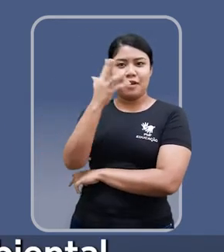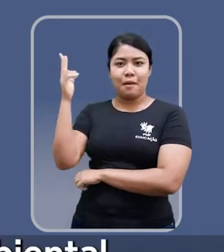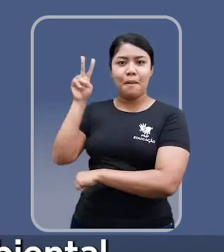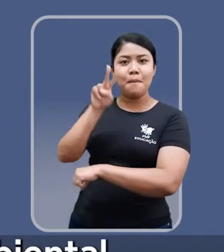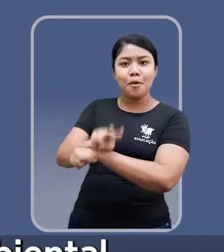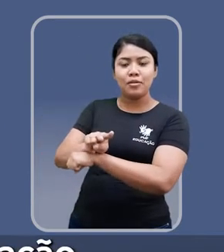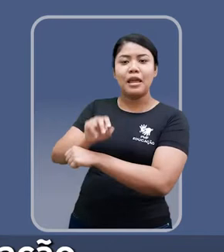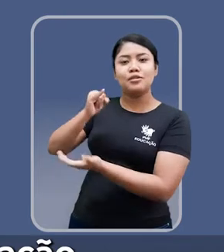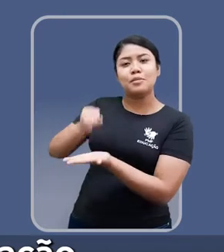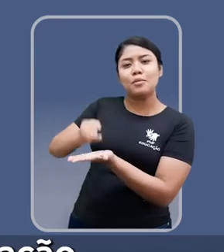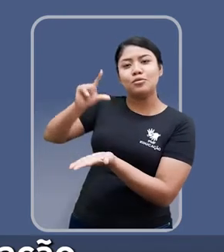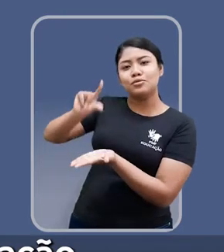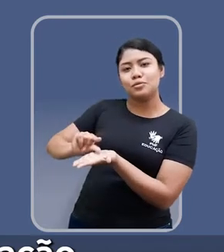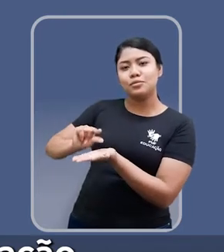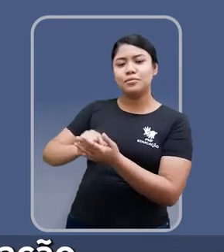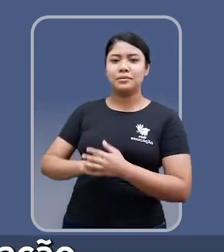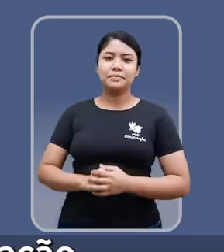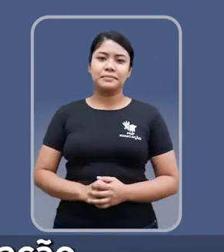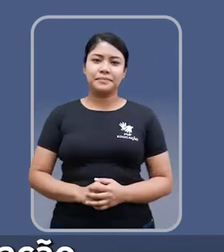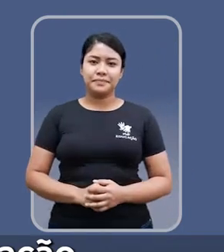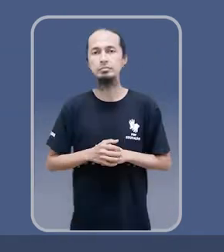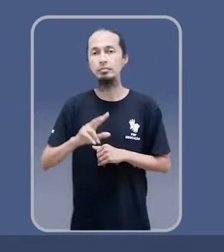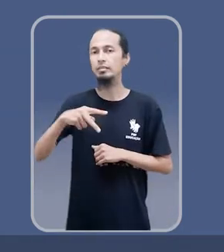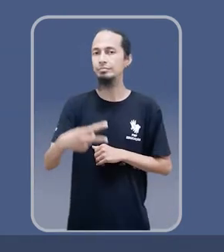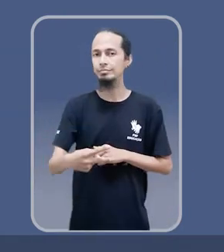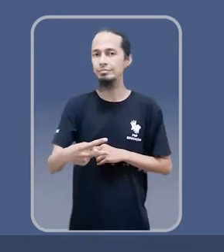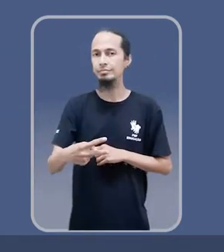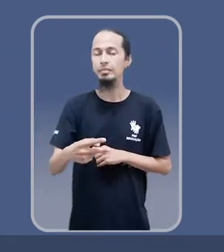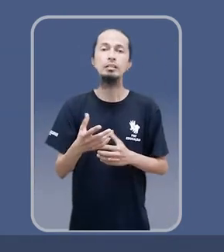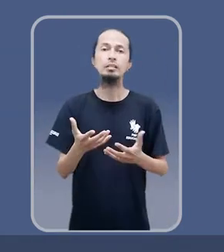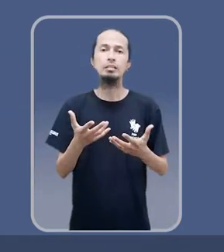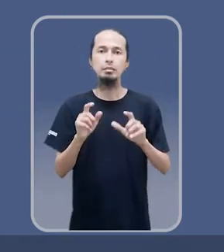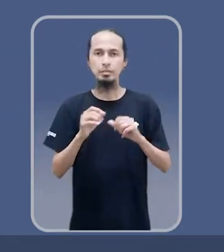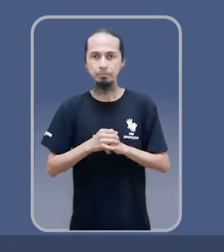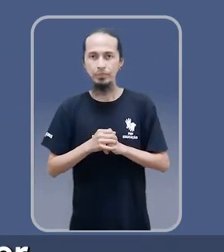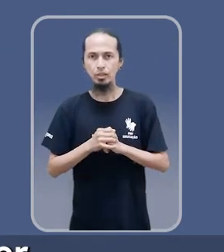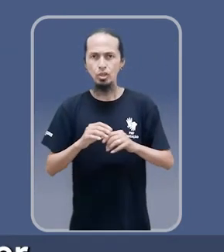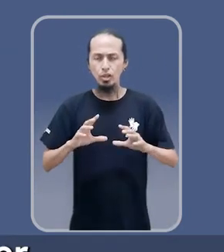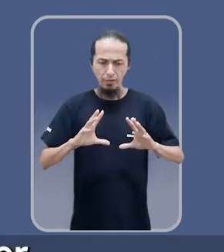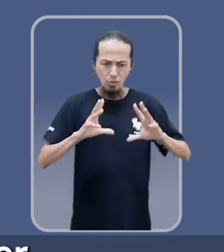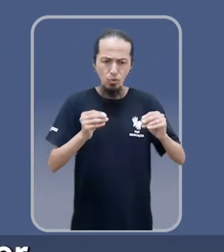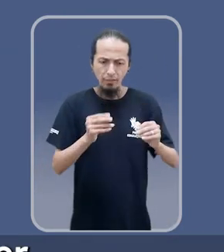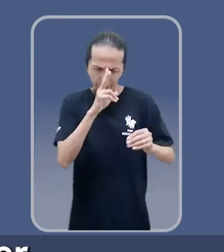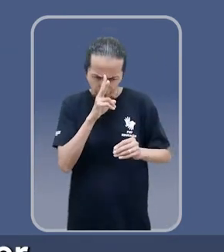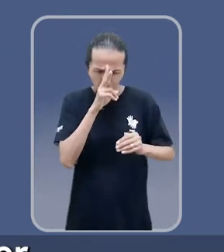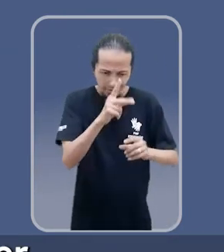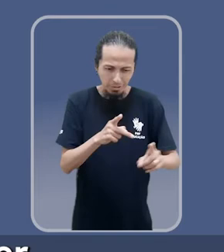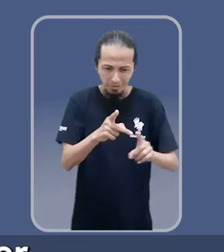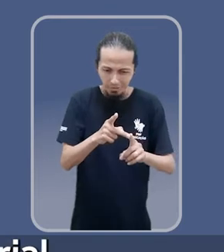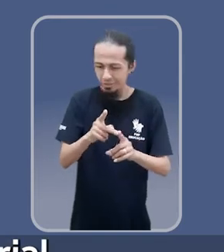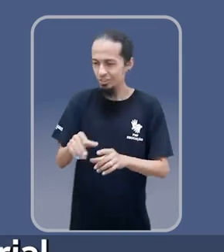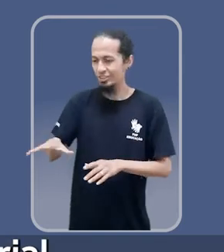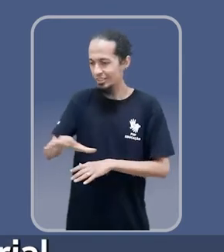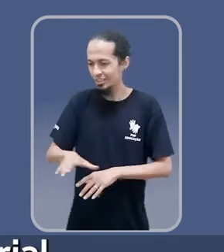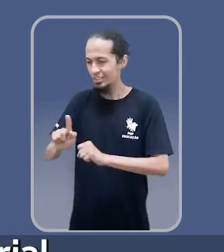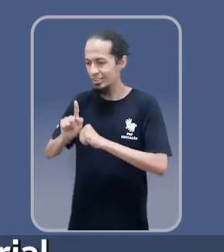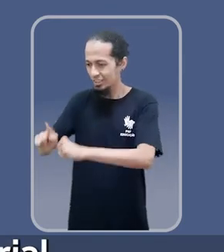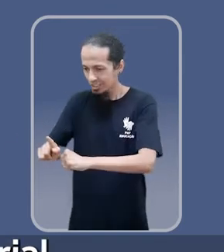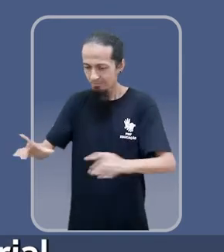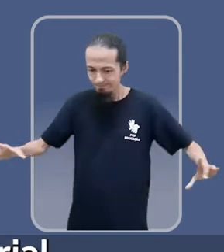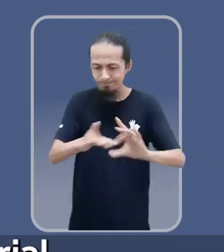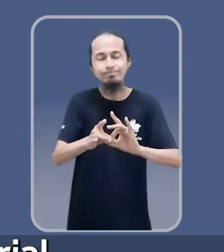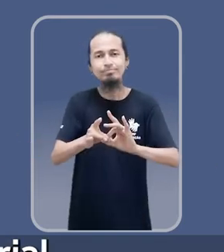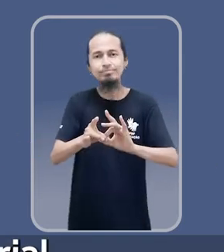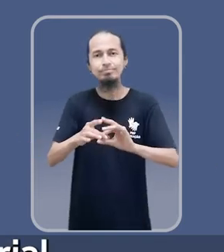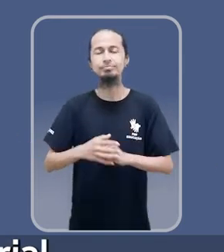compensação ambiental a proprietários de áreas de preservação. No segundo pilar, queremos agregar tudo que possa fortalecer o planejamento